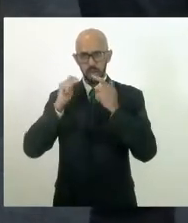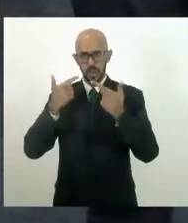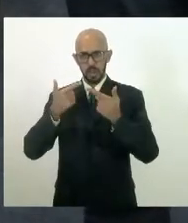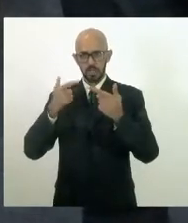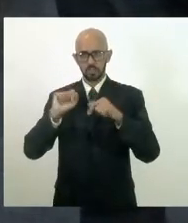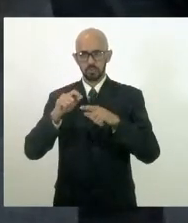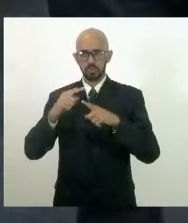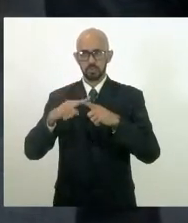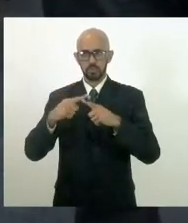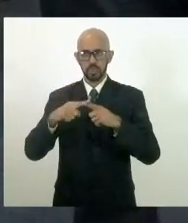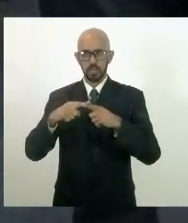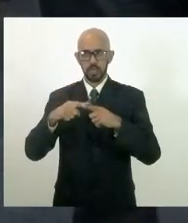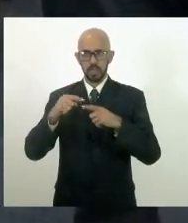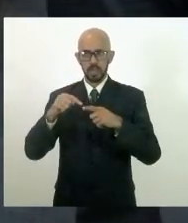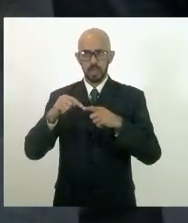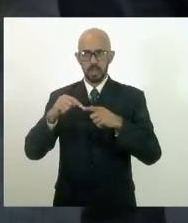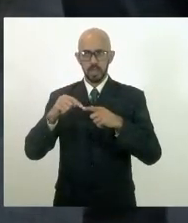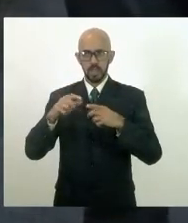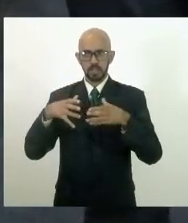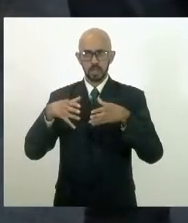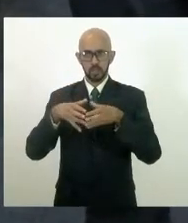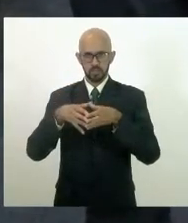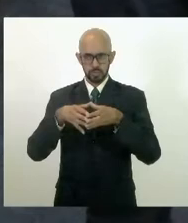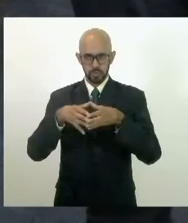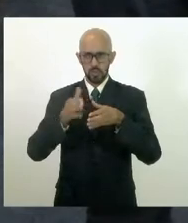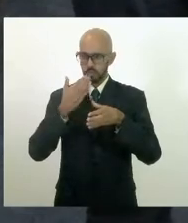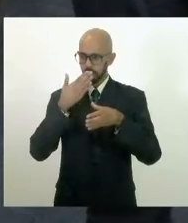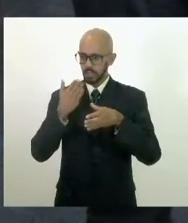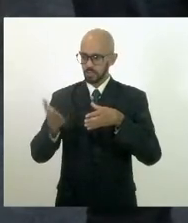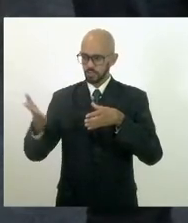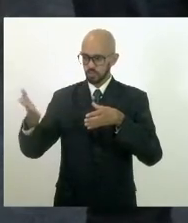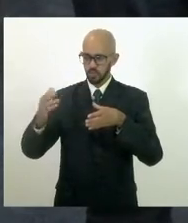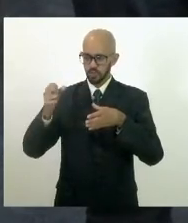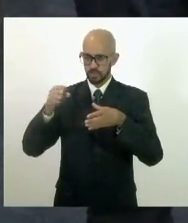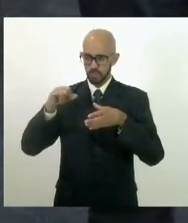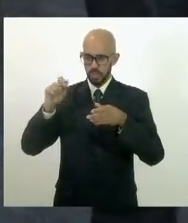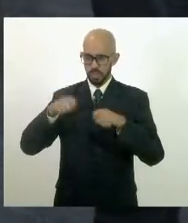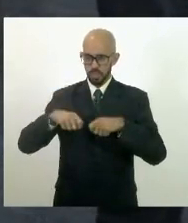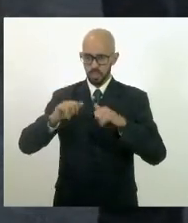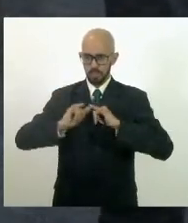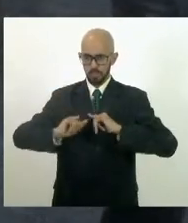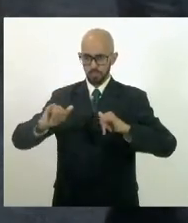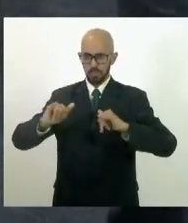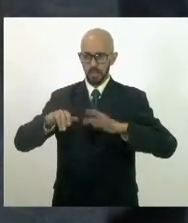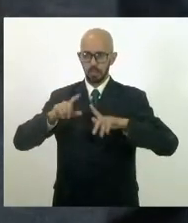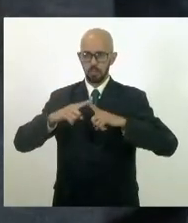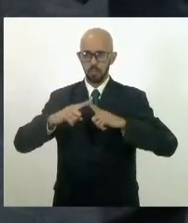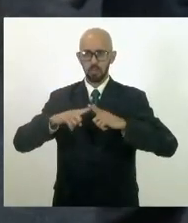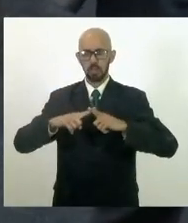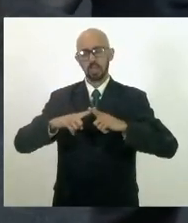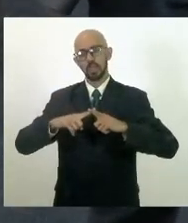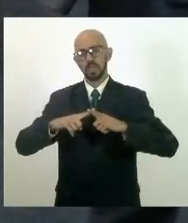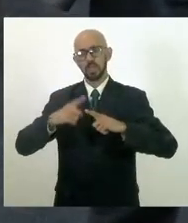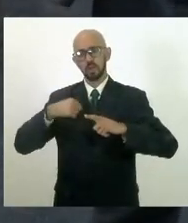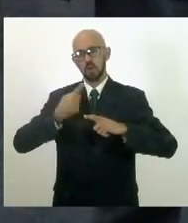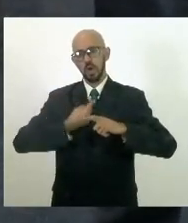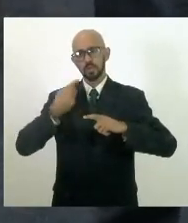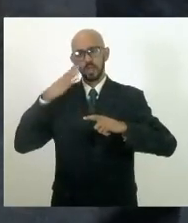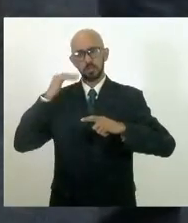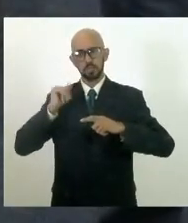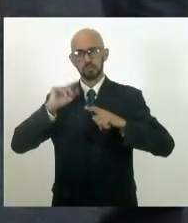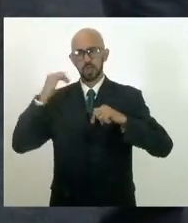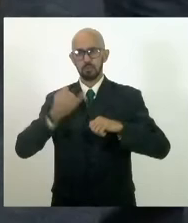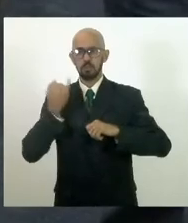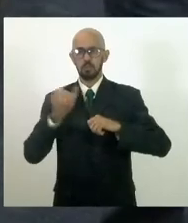comissão, e peço ao senhor presidente que possa publicar esta comissão, porque a gente sabe o quanto que importante